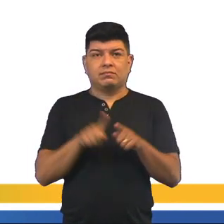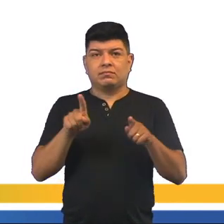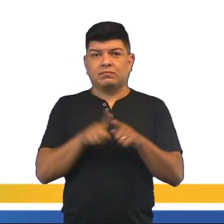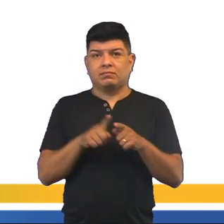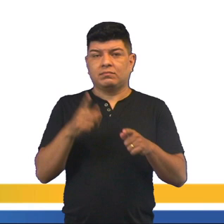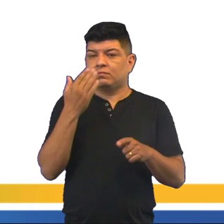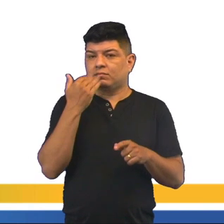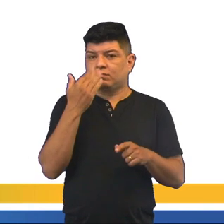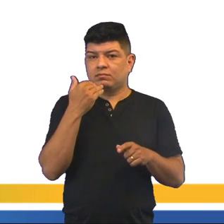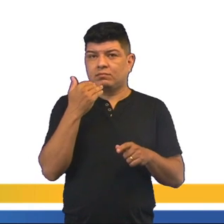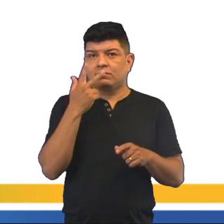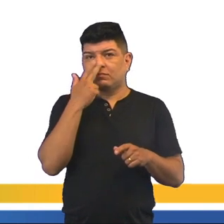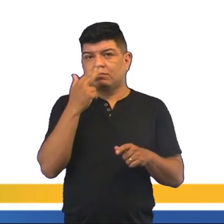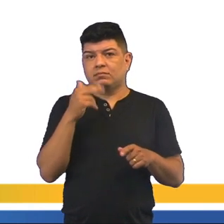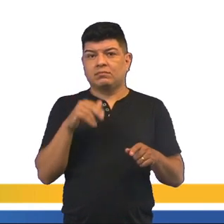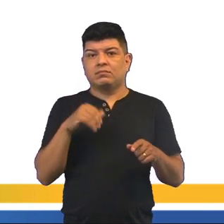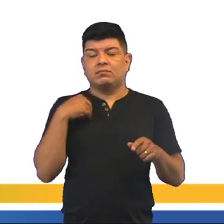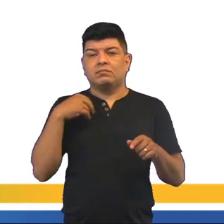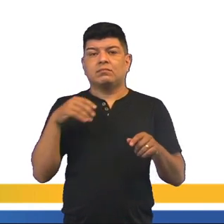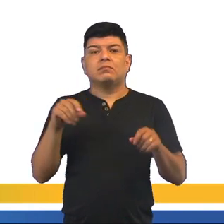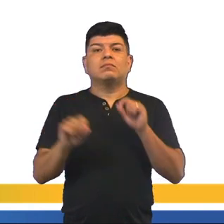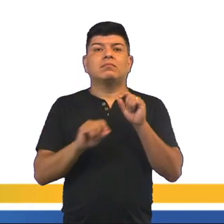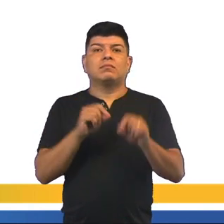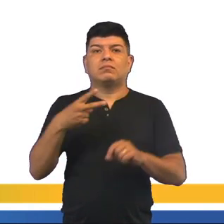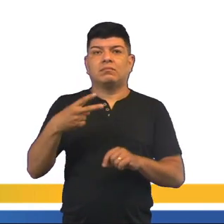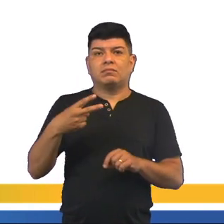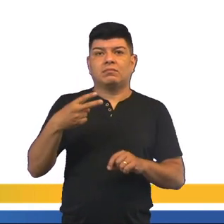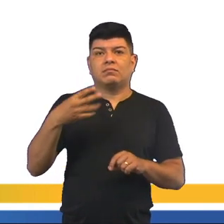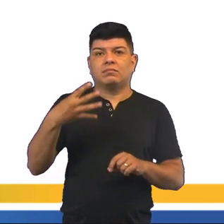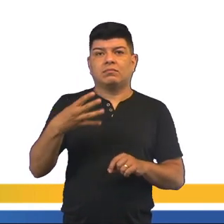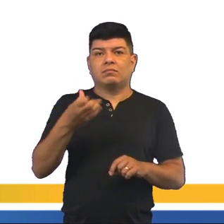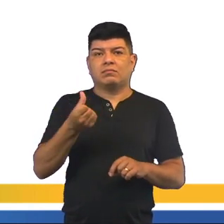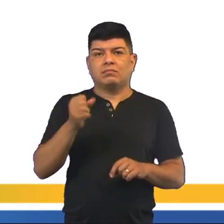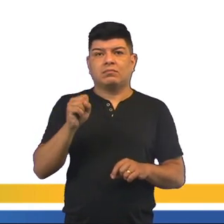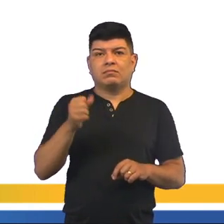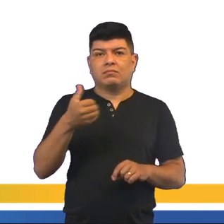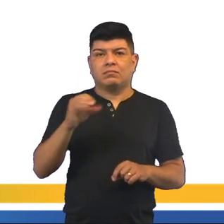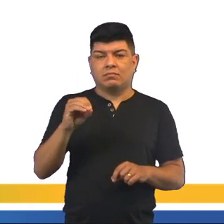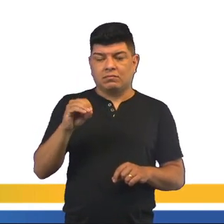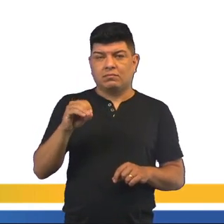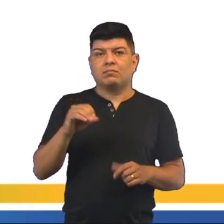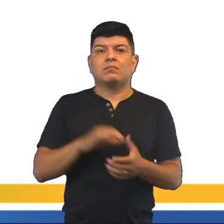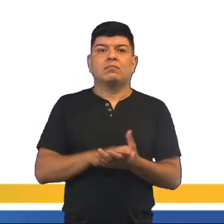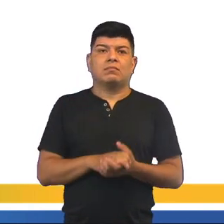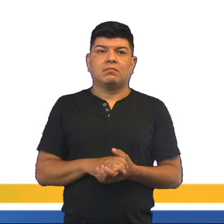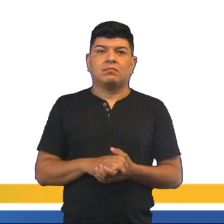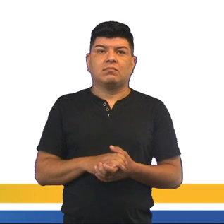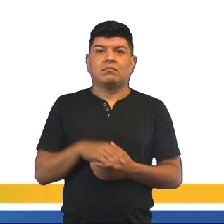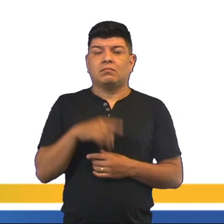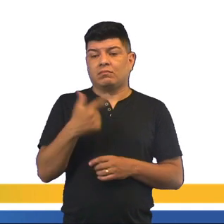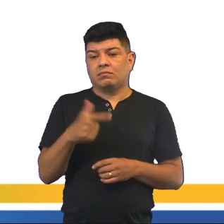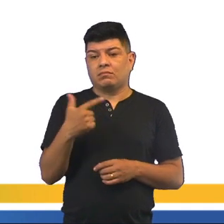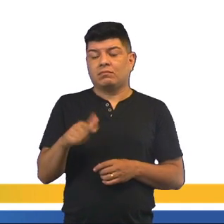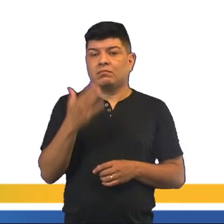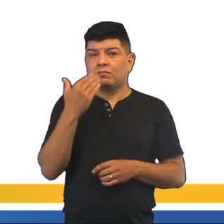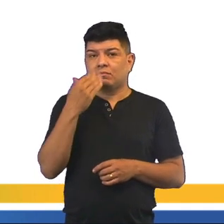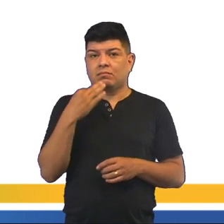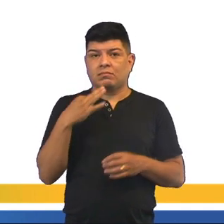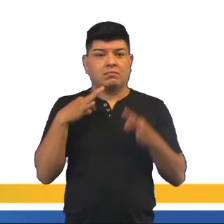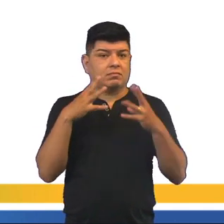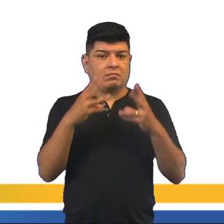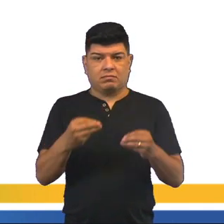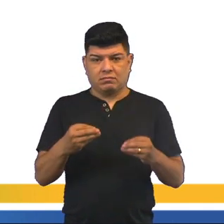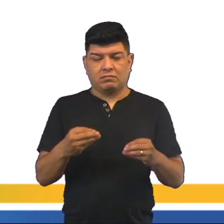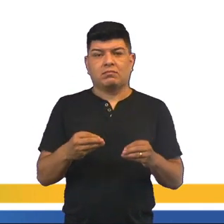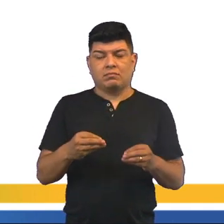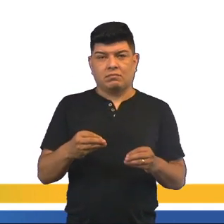oferta de alimentos ocorria em progressão aritmética, que seria 2, 4, 6, 8 e 10. Ou seja, não haveria alimentos para